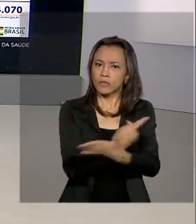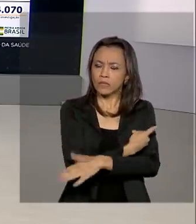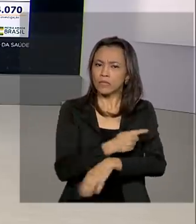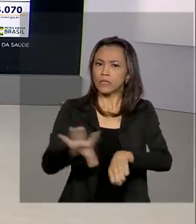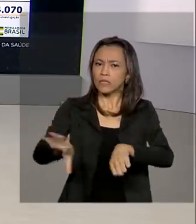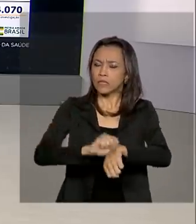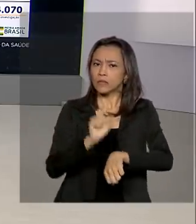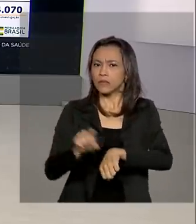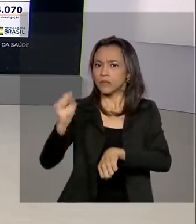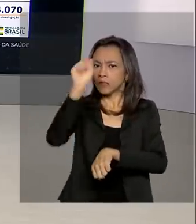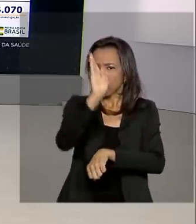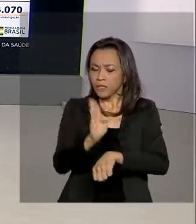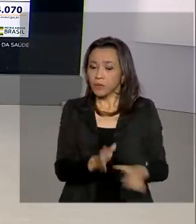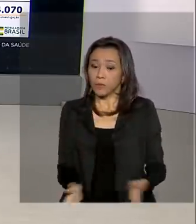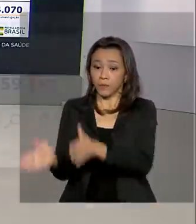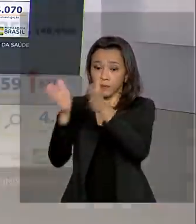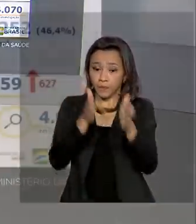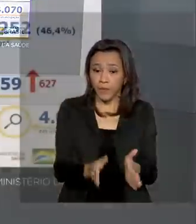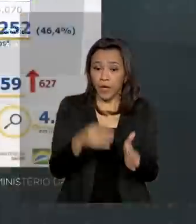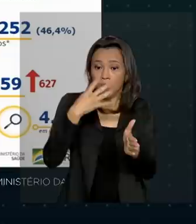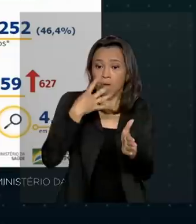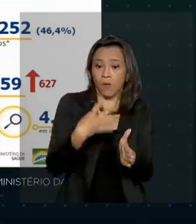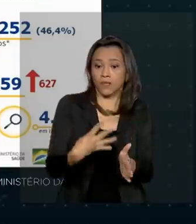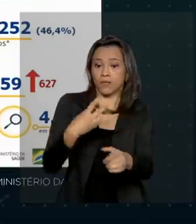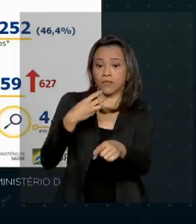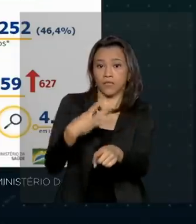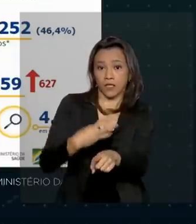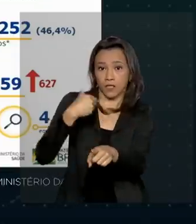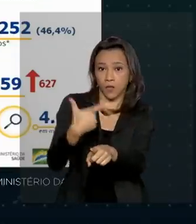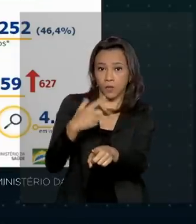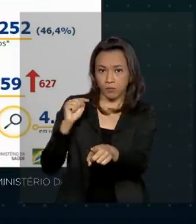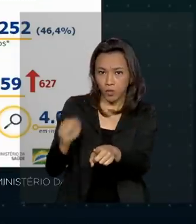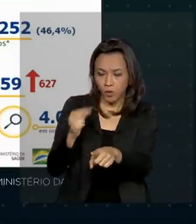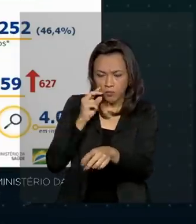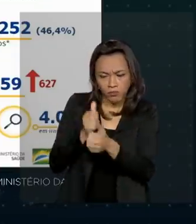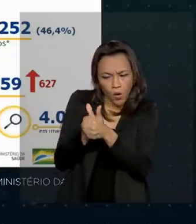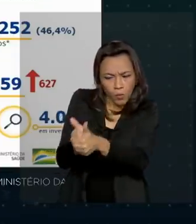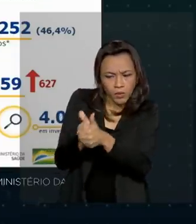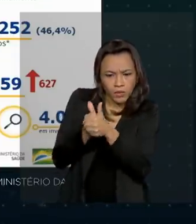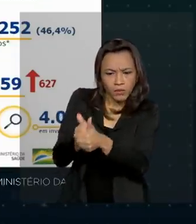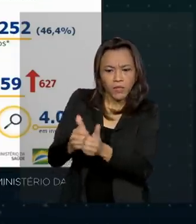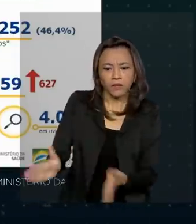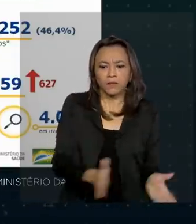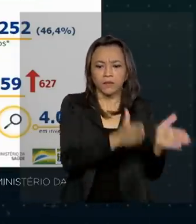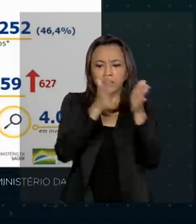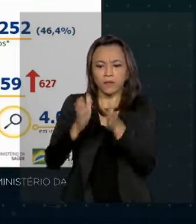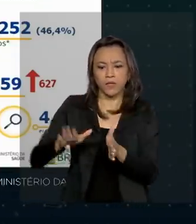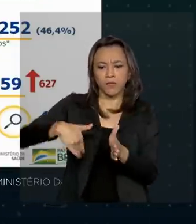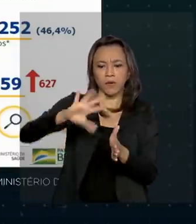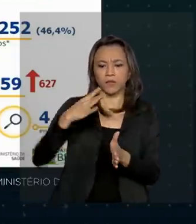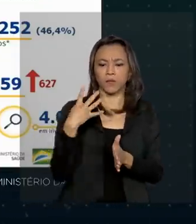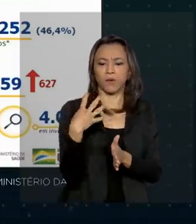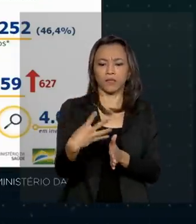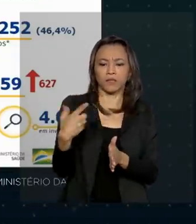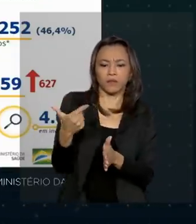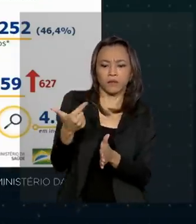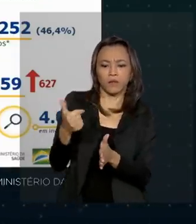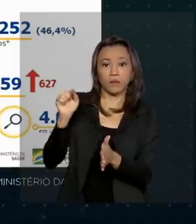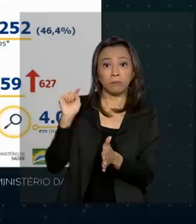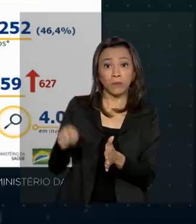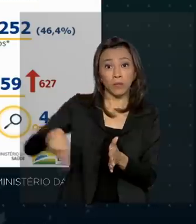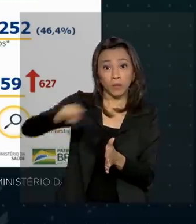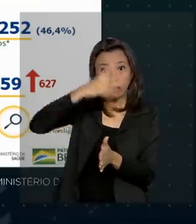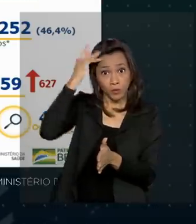Destes, 432 mil estão em acompanhamento e mais de 412 mil pessoas estão